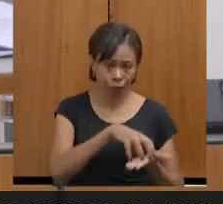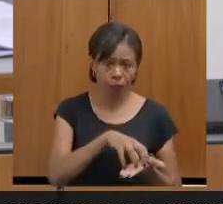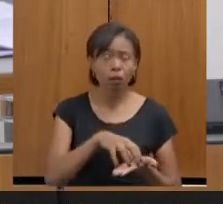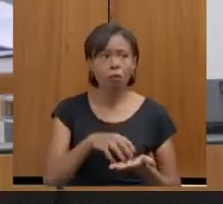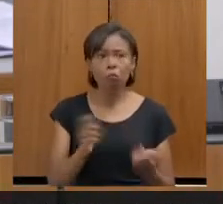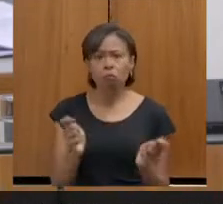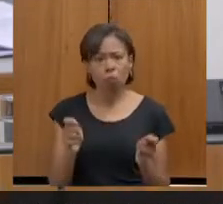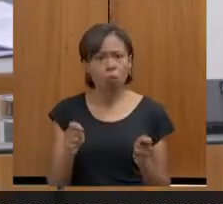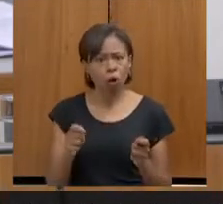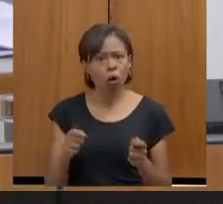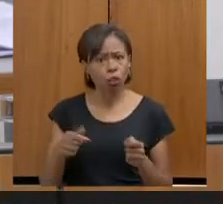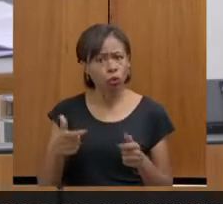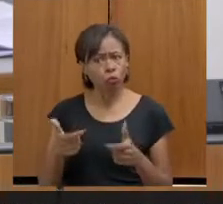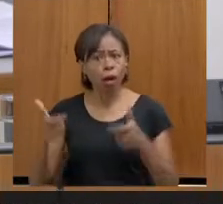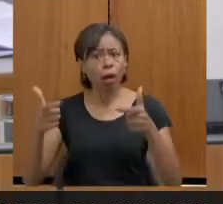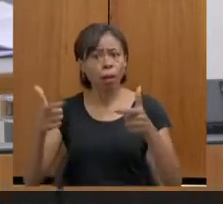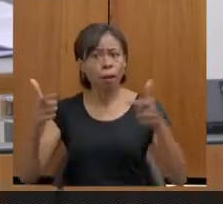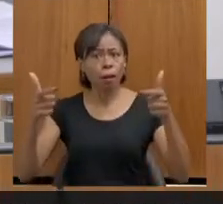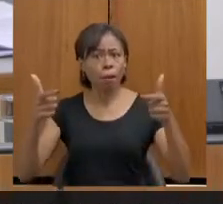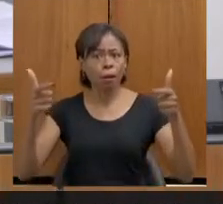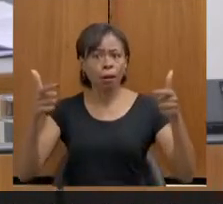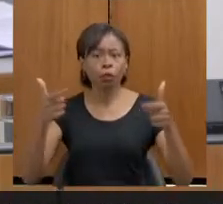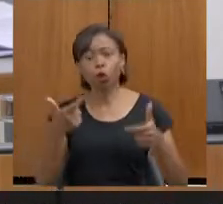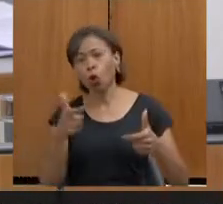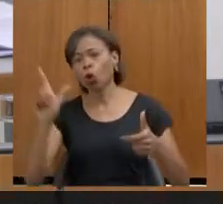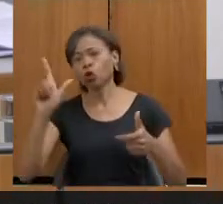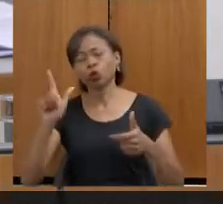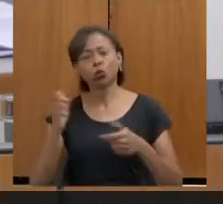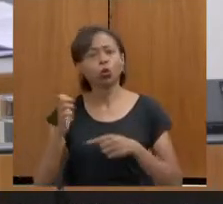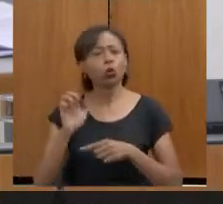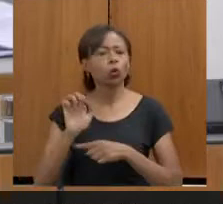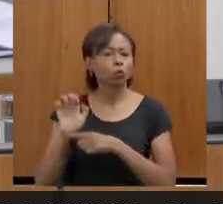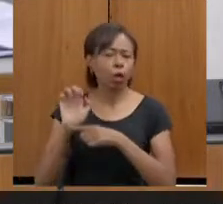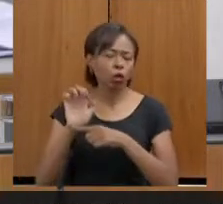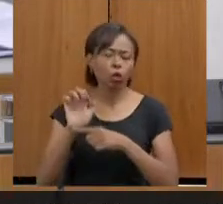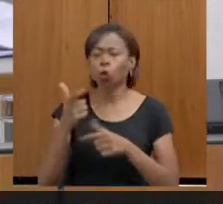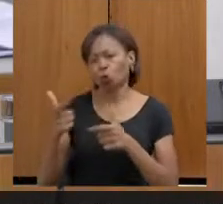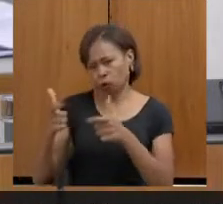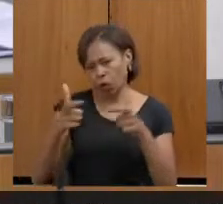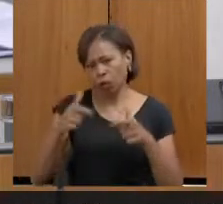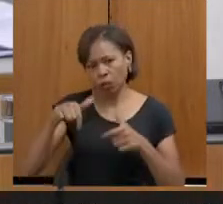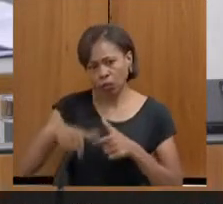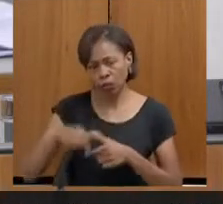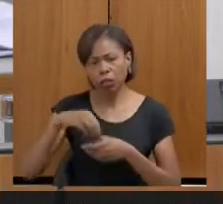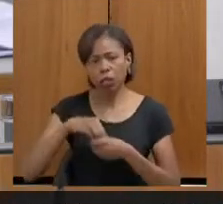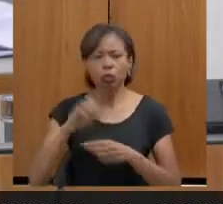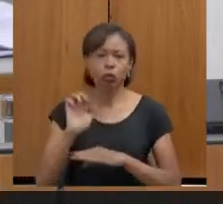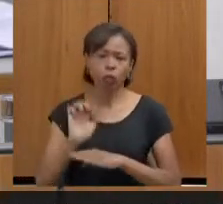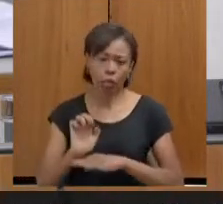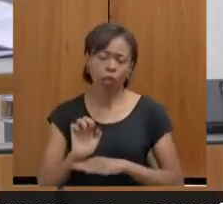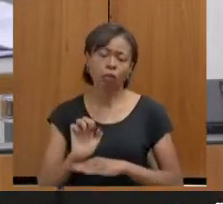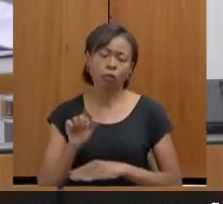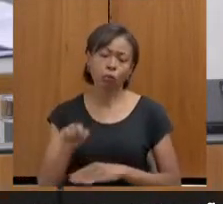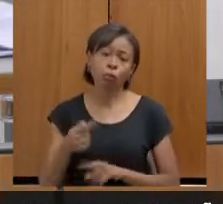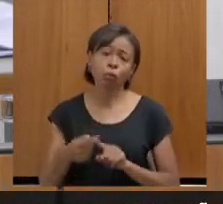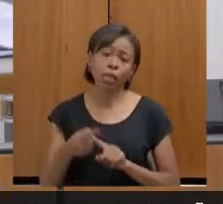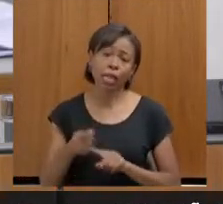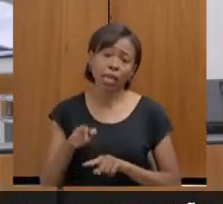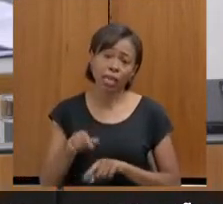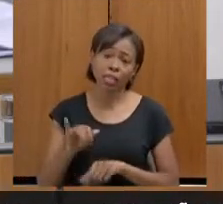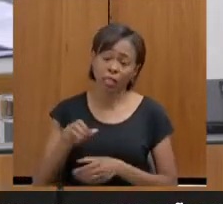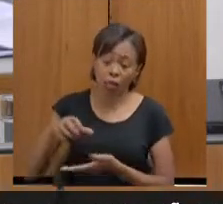ser expandido aqui a nível estadual a partir de que essas unidades estão servindo até meio que como um novo